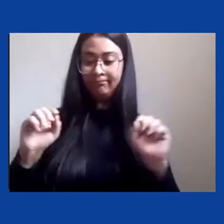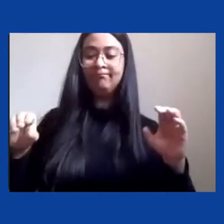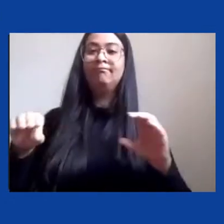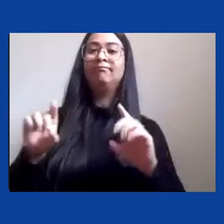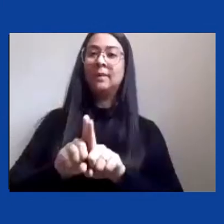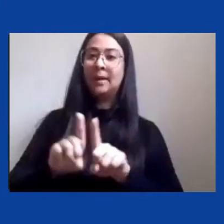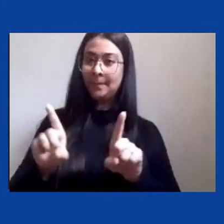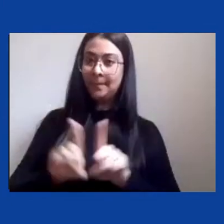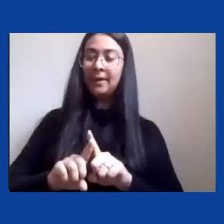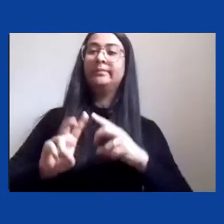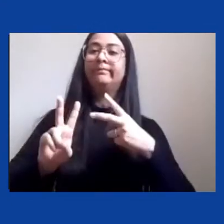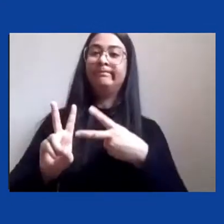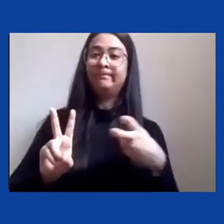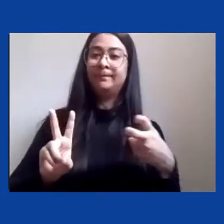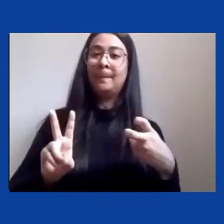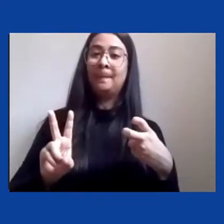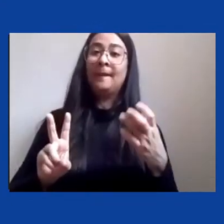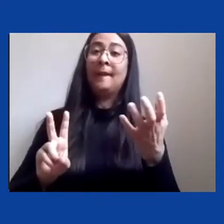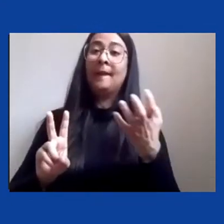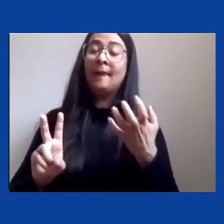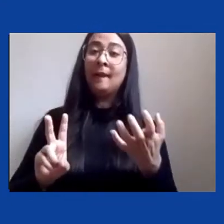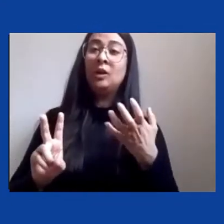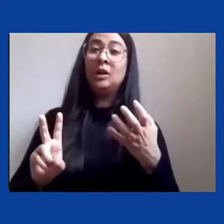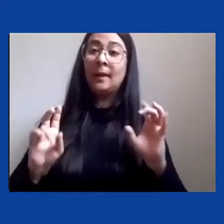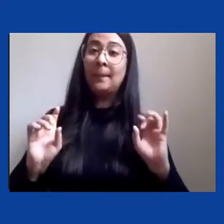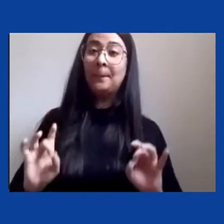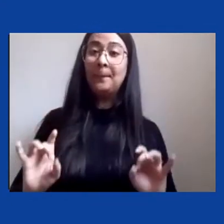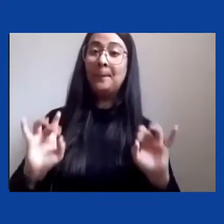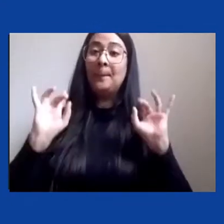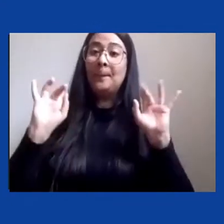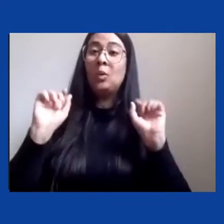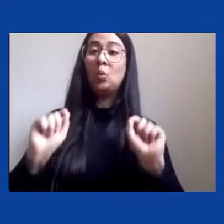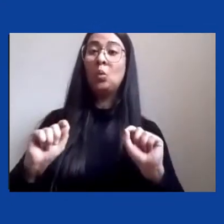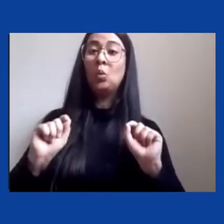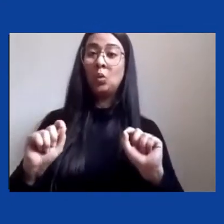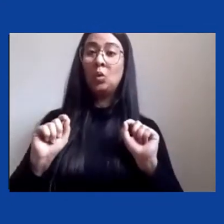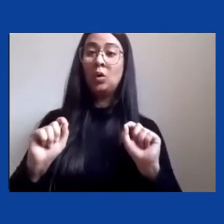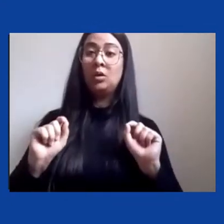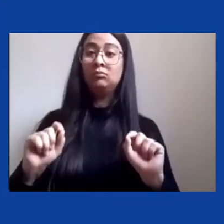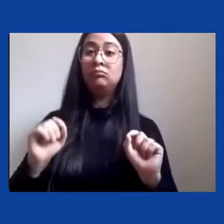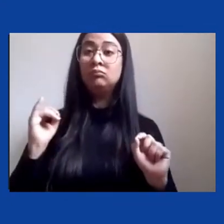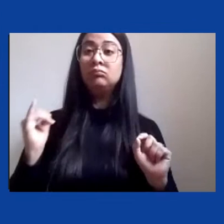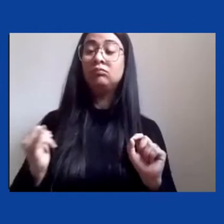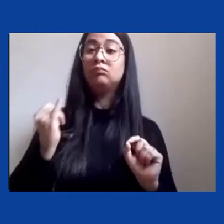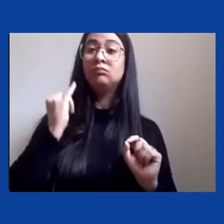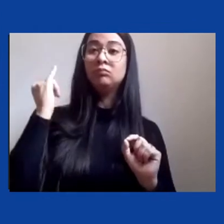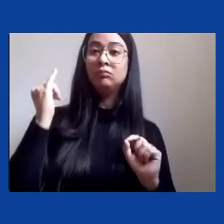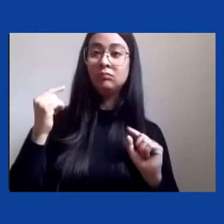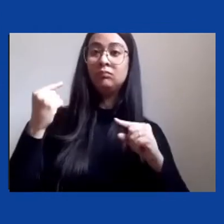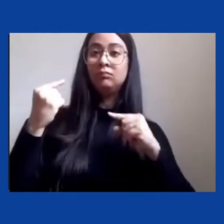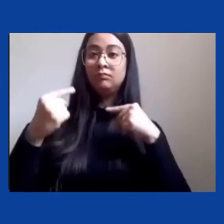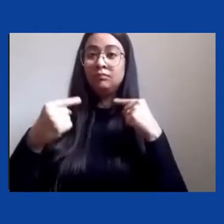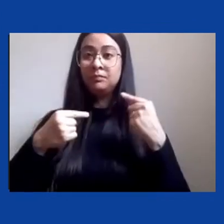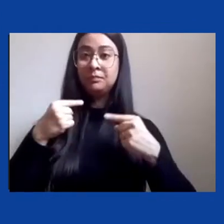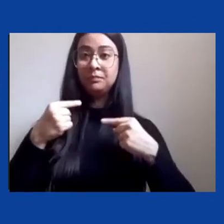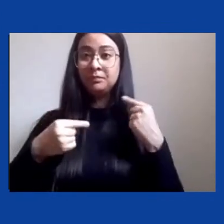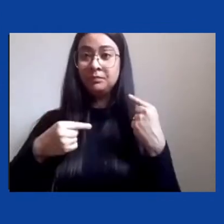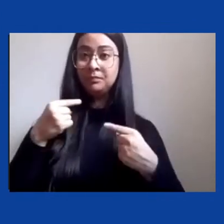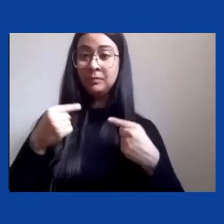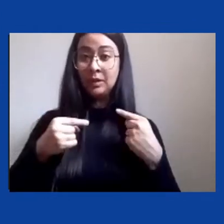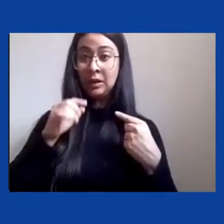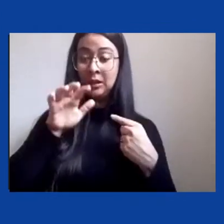eu gostaria de ressaltar essa importância desse diálogo nesse período tão